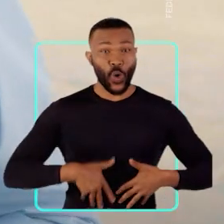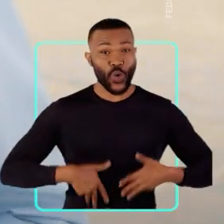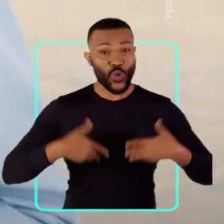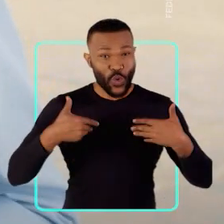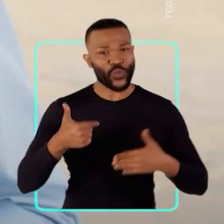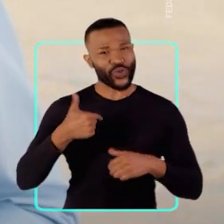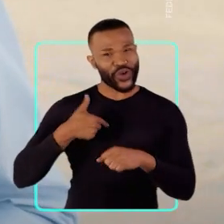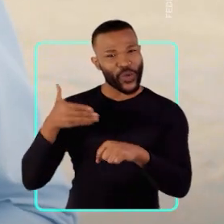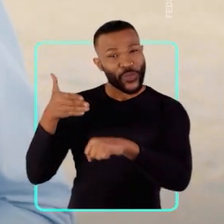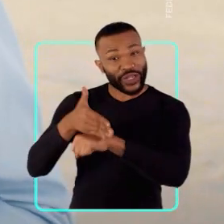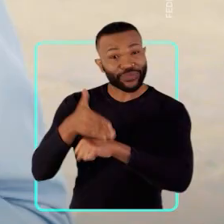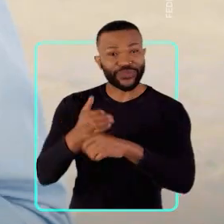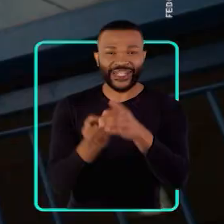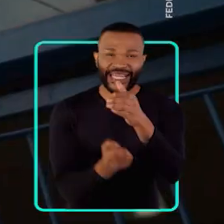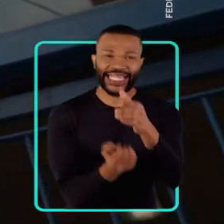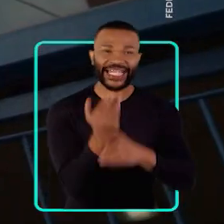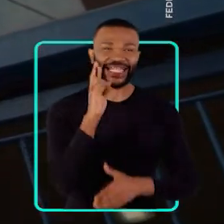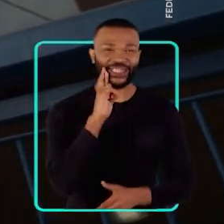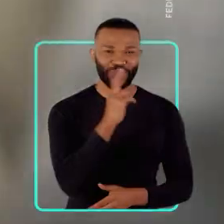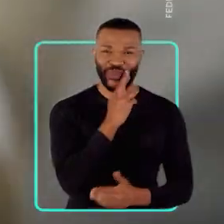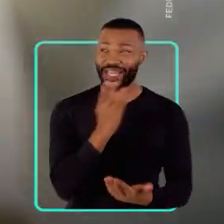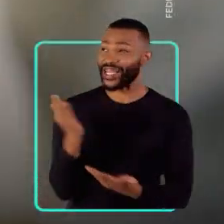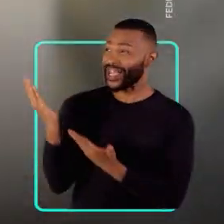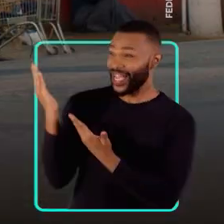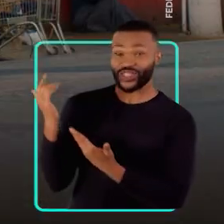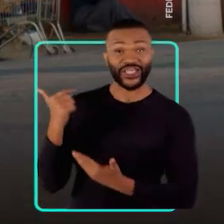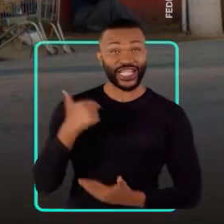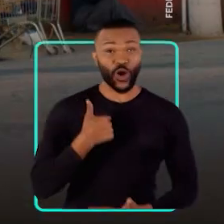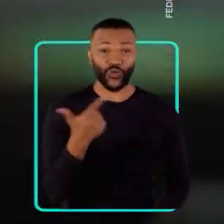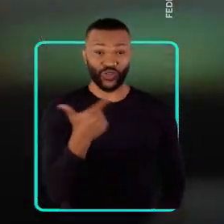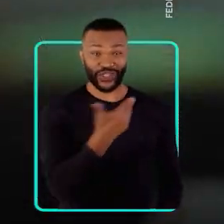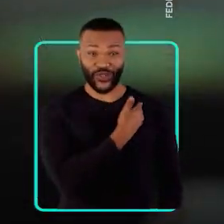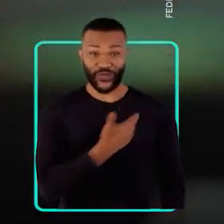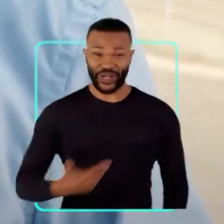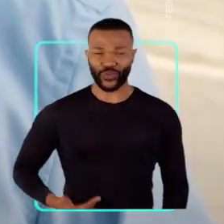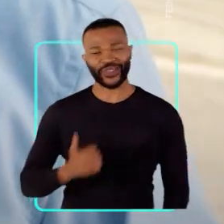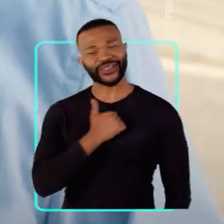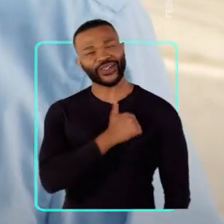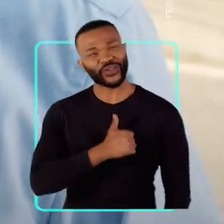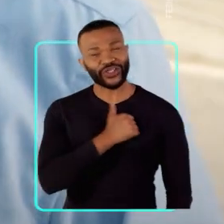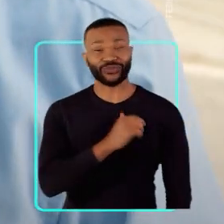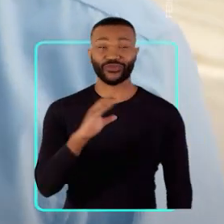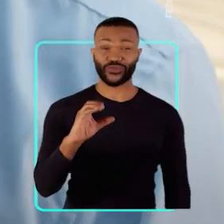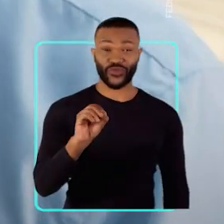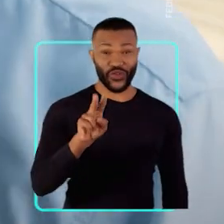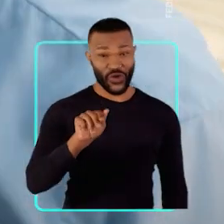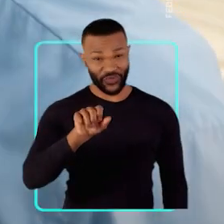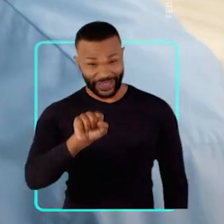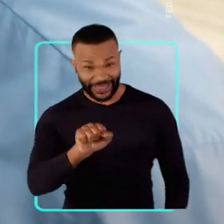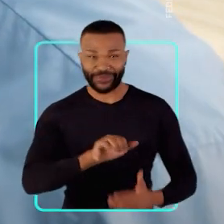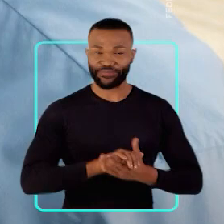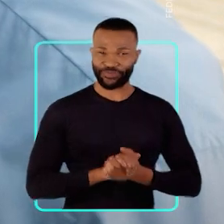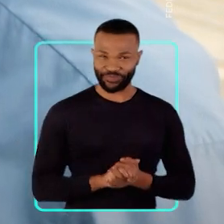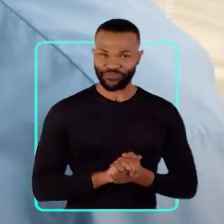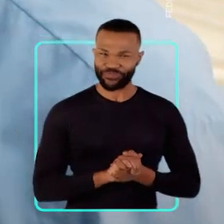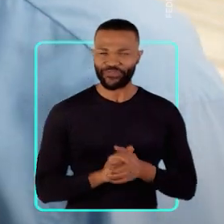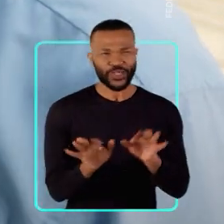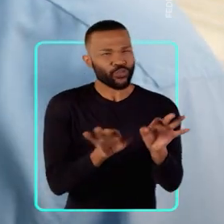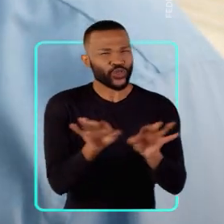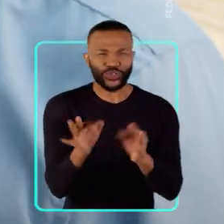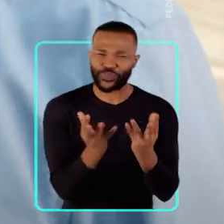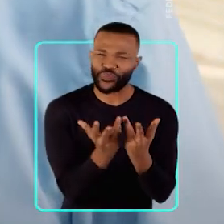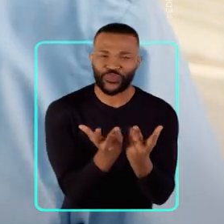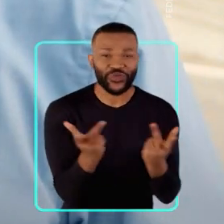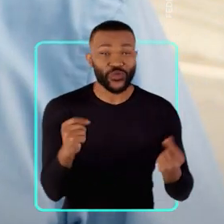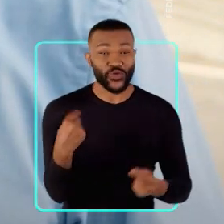orgulho de ter participado da criação do Pão Prato quando fui vice do saudoso Mário Covas, Haddad. É um grande